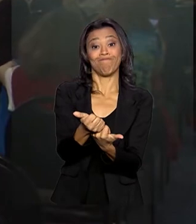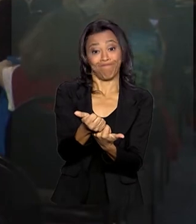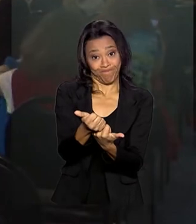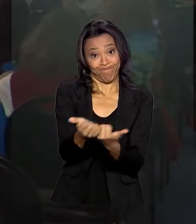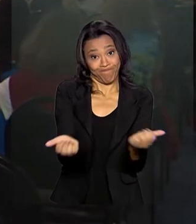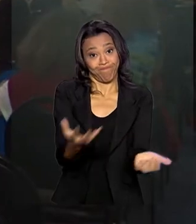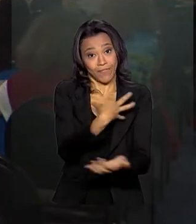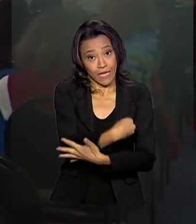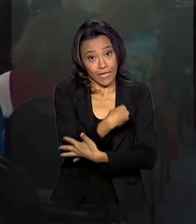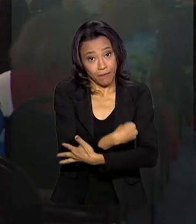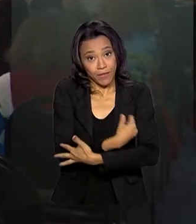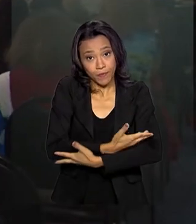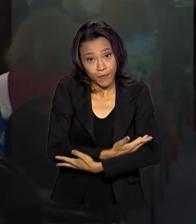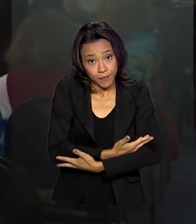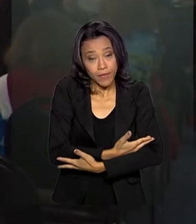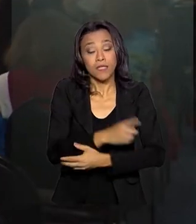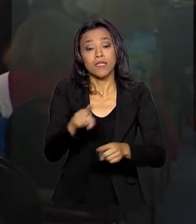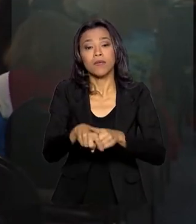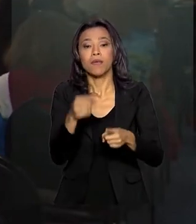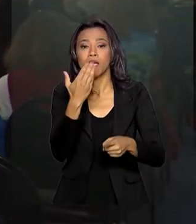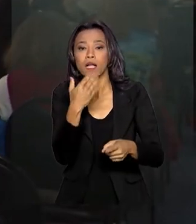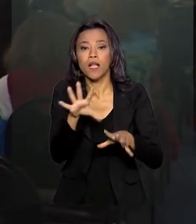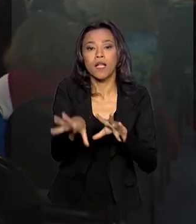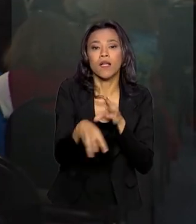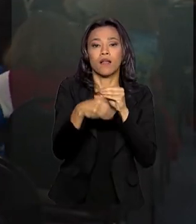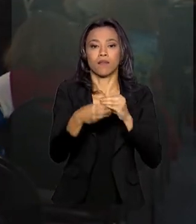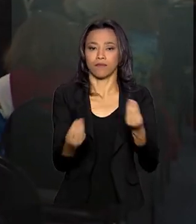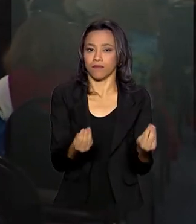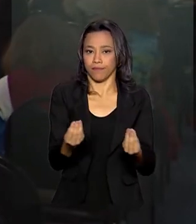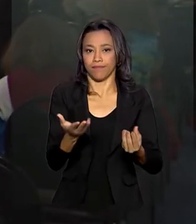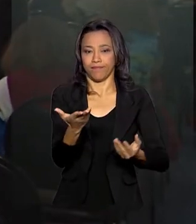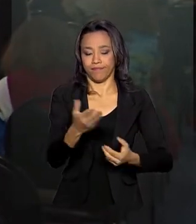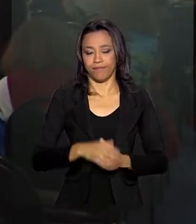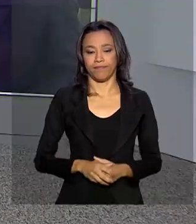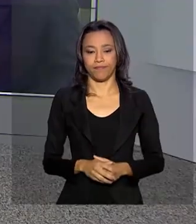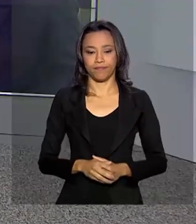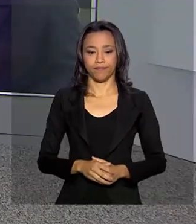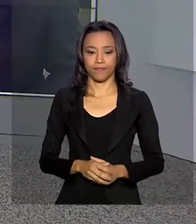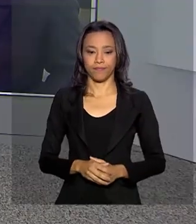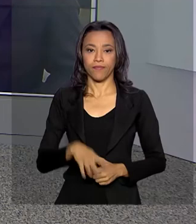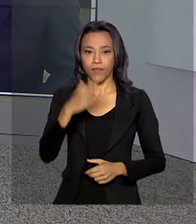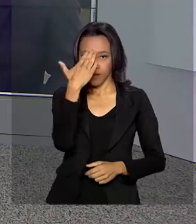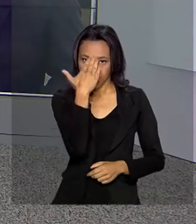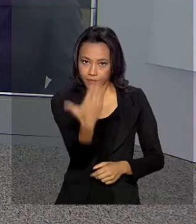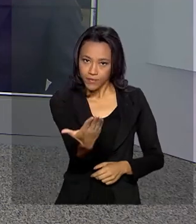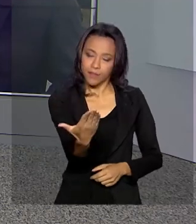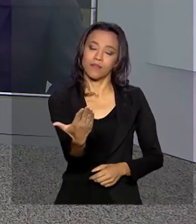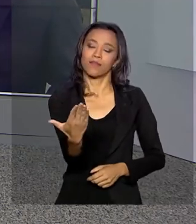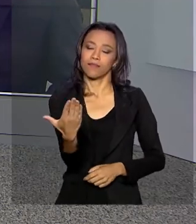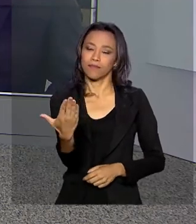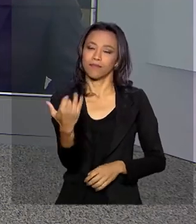materno e à alimentação complementar. Voltamos contigo, Renata. Obrigada Alessandra pelas suas informações.